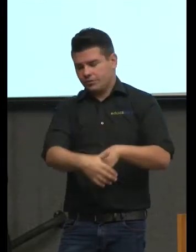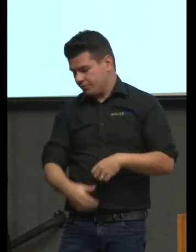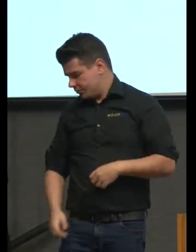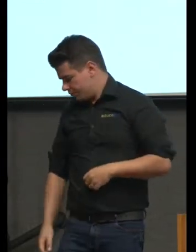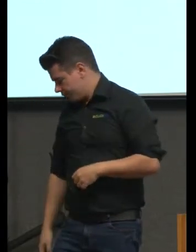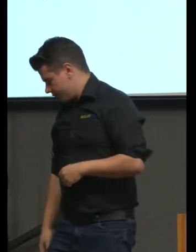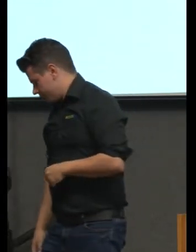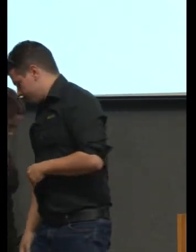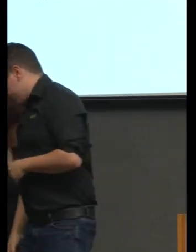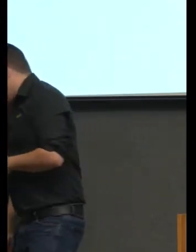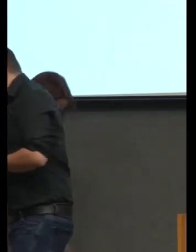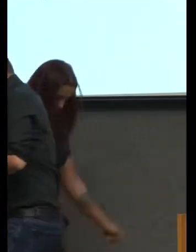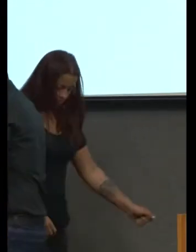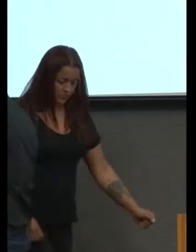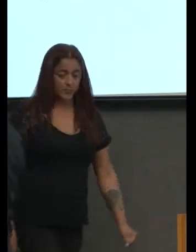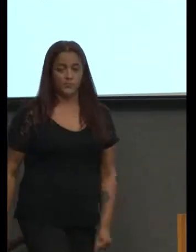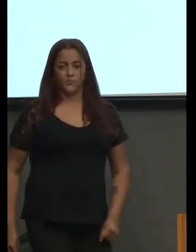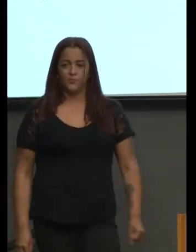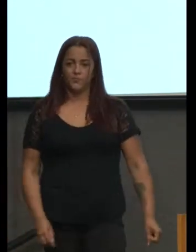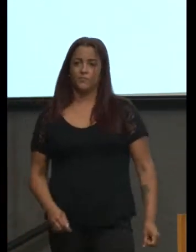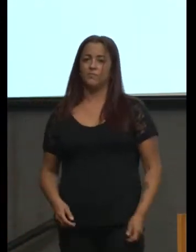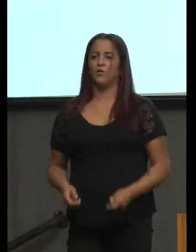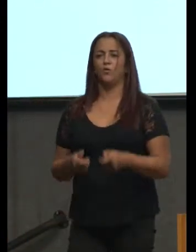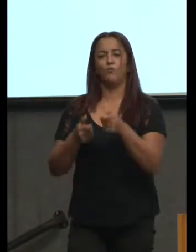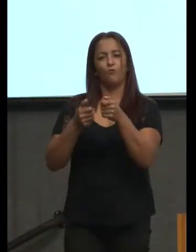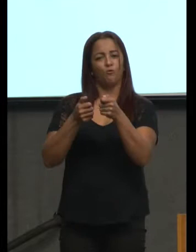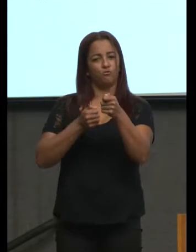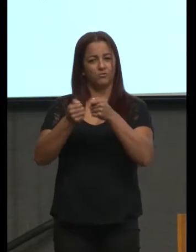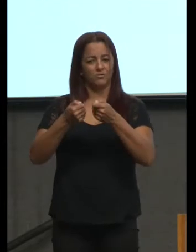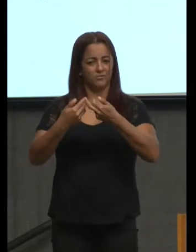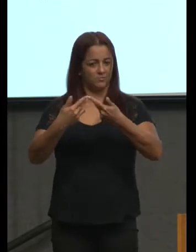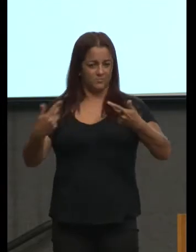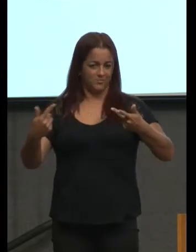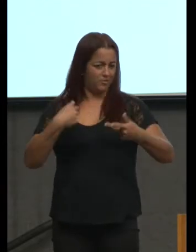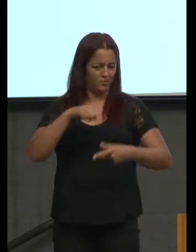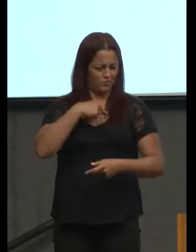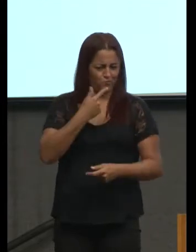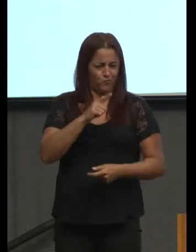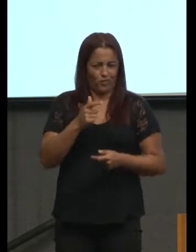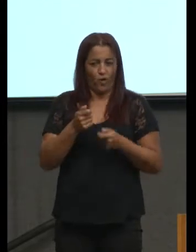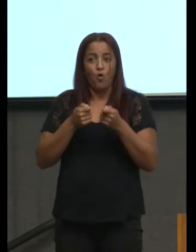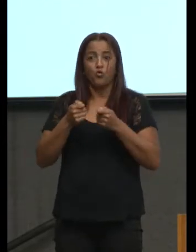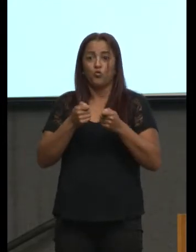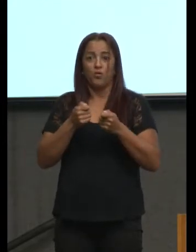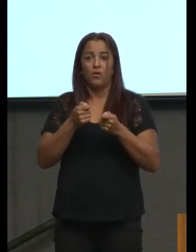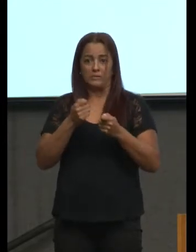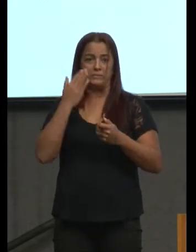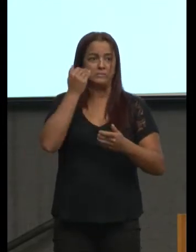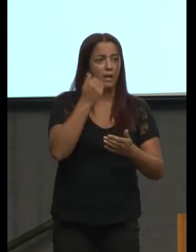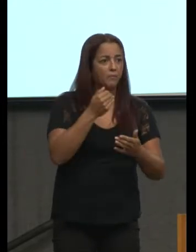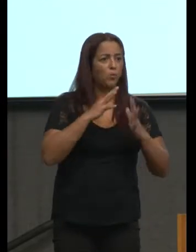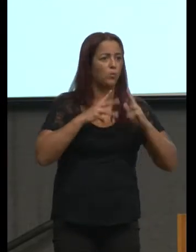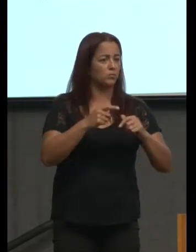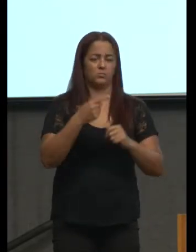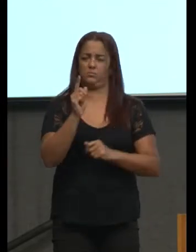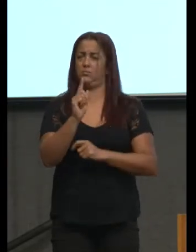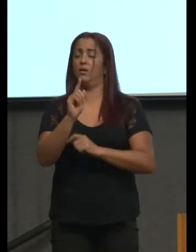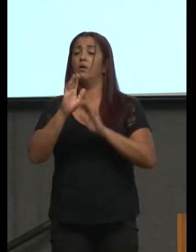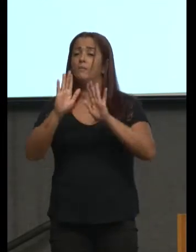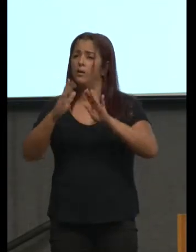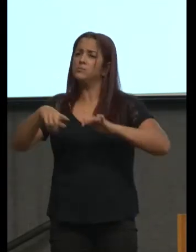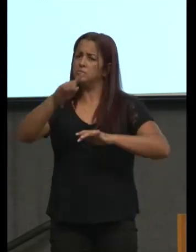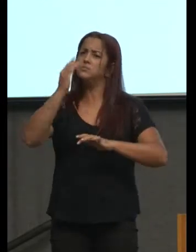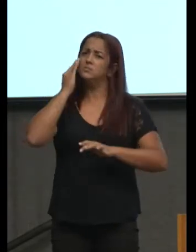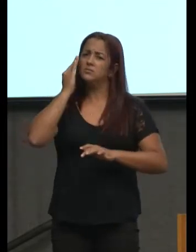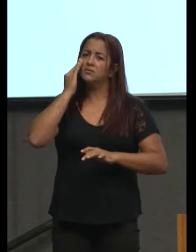controlado por variáveis sobre as quais a gente não tem controle muitas vezes vocês sabem disso e é esse